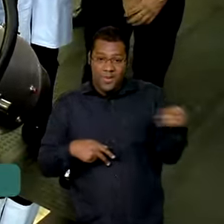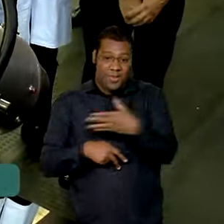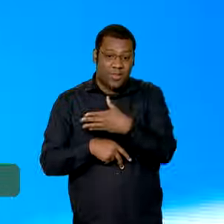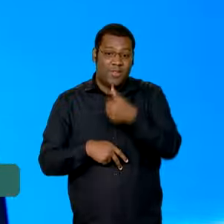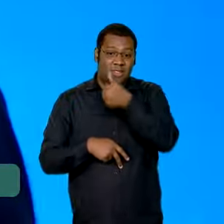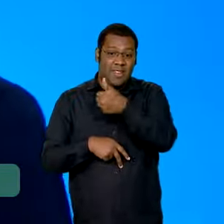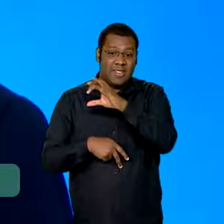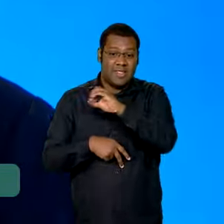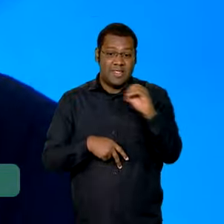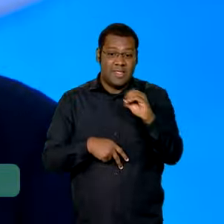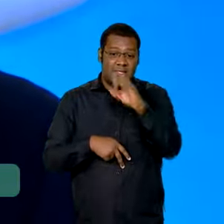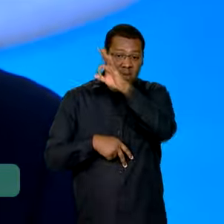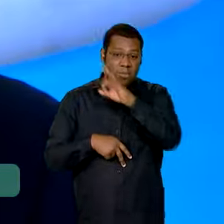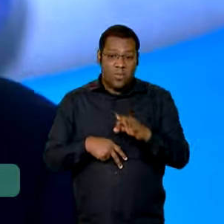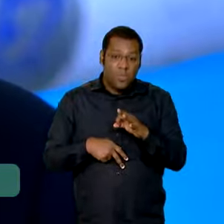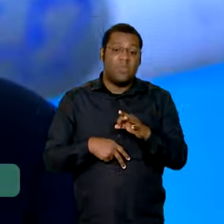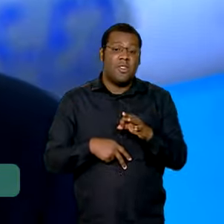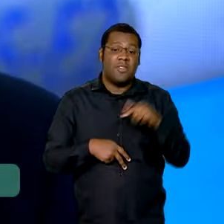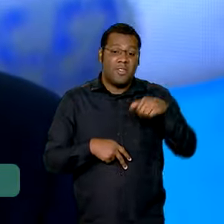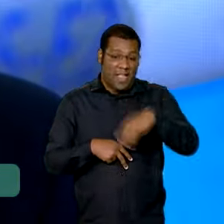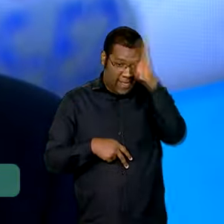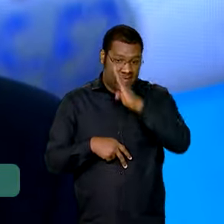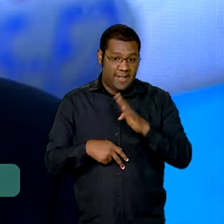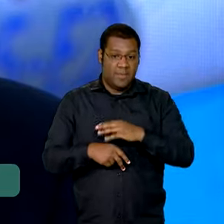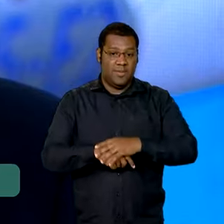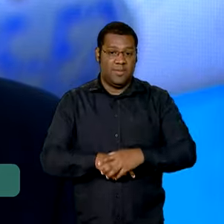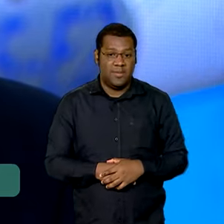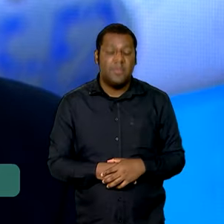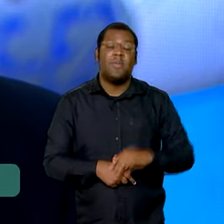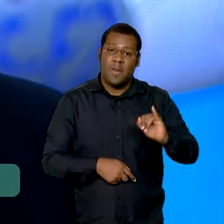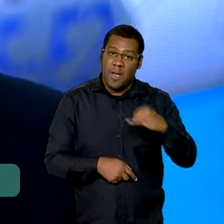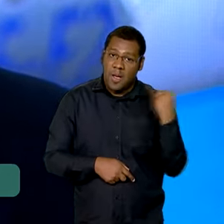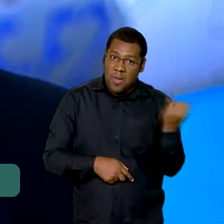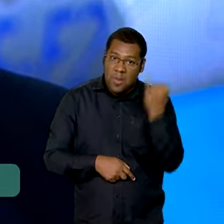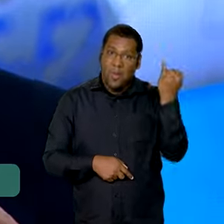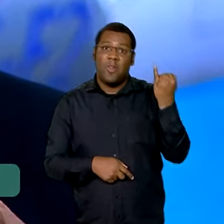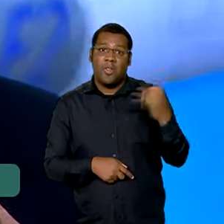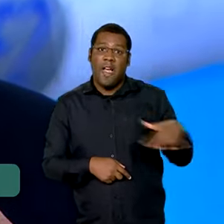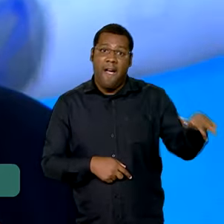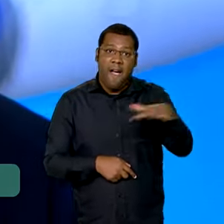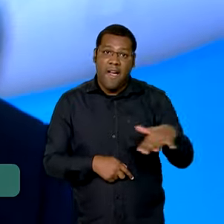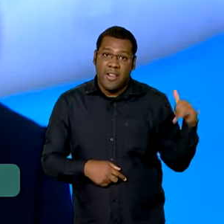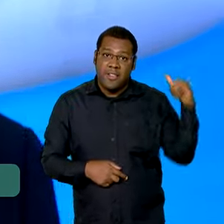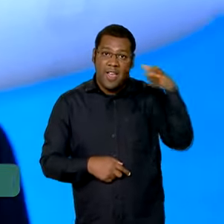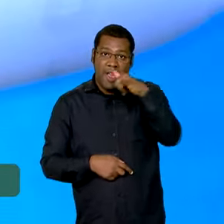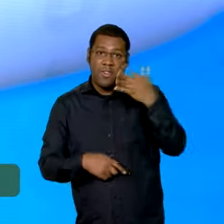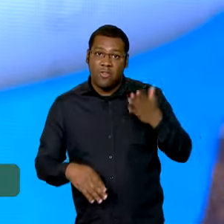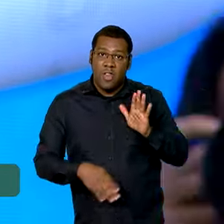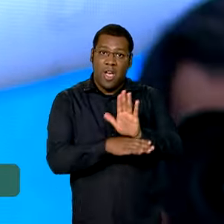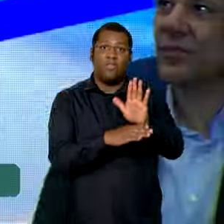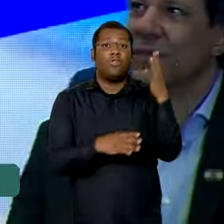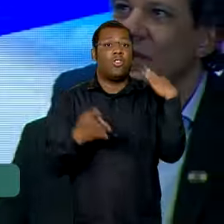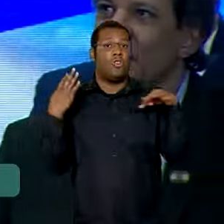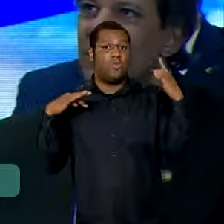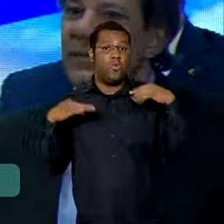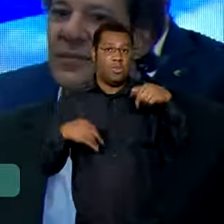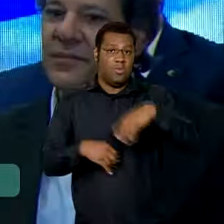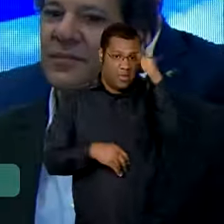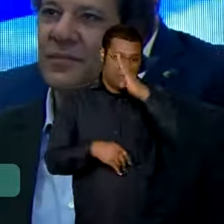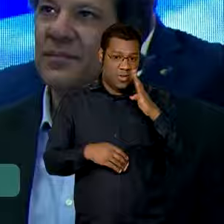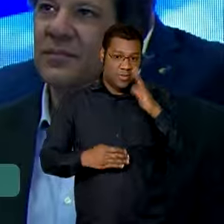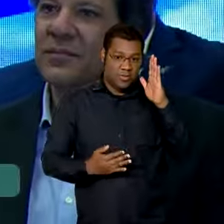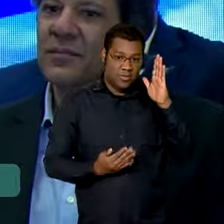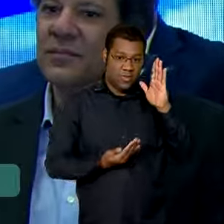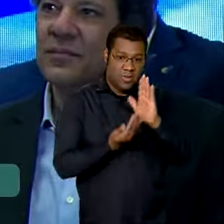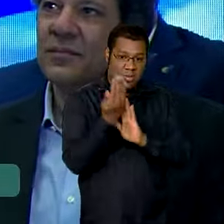nacional, e discursou sobre a relevância econômica do setor de turismo. As pessoas passam por cima da